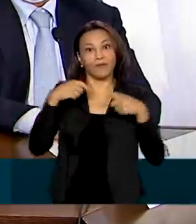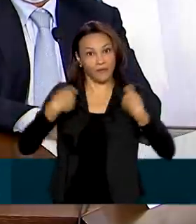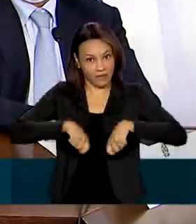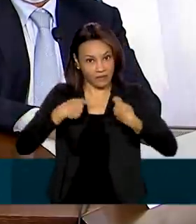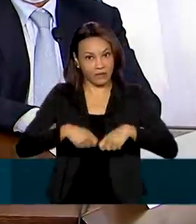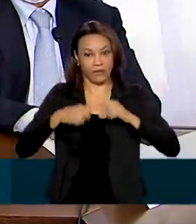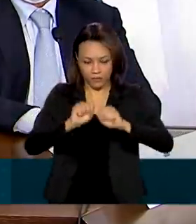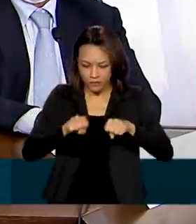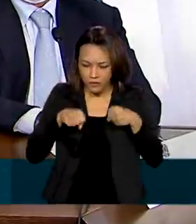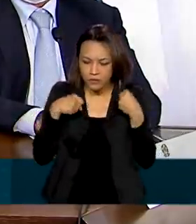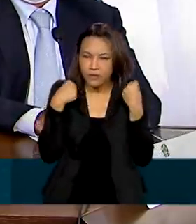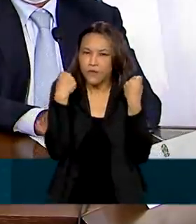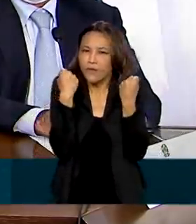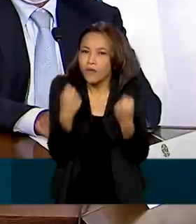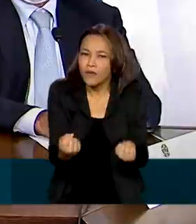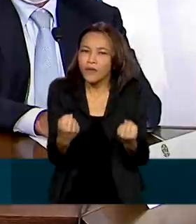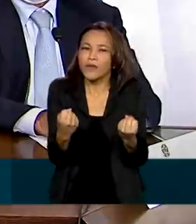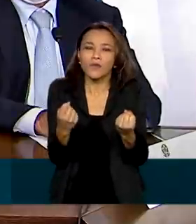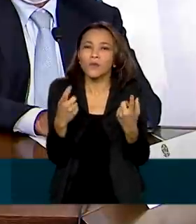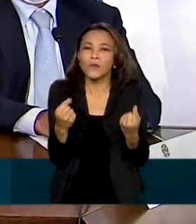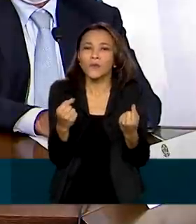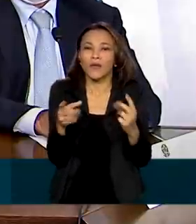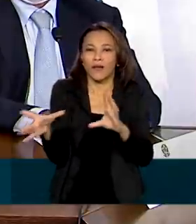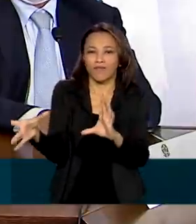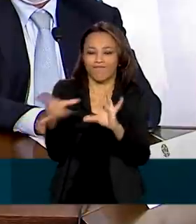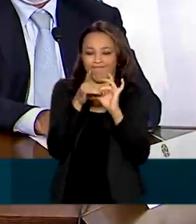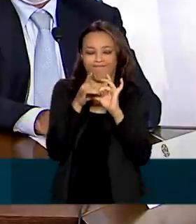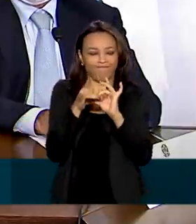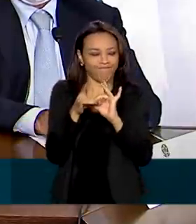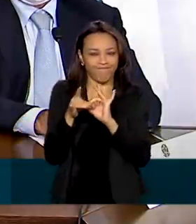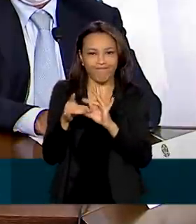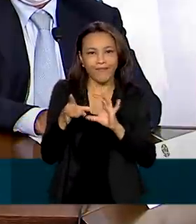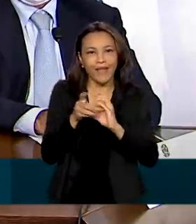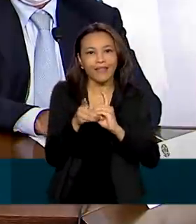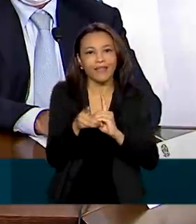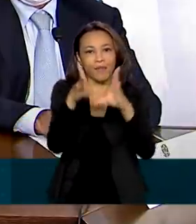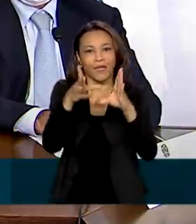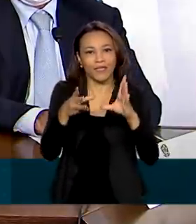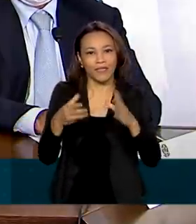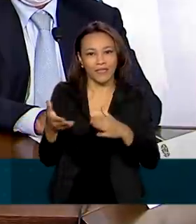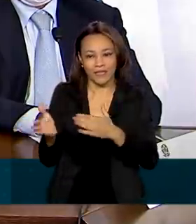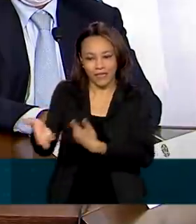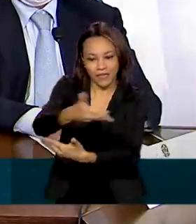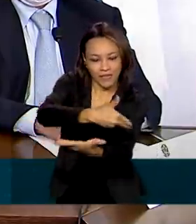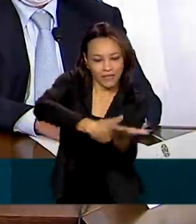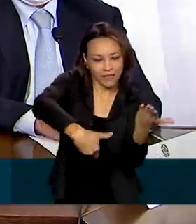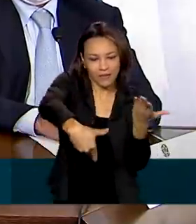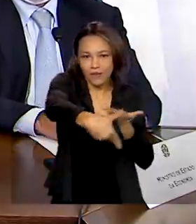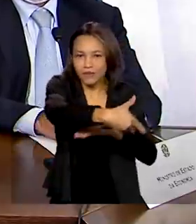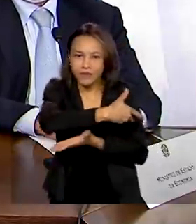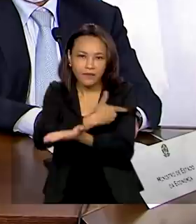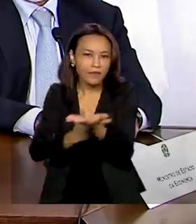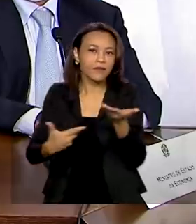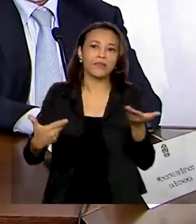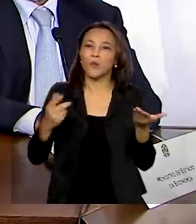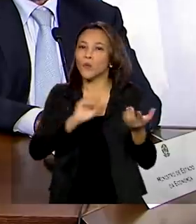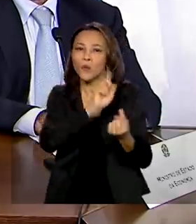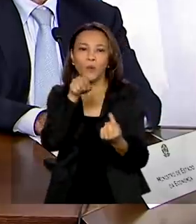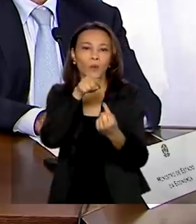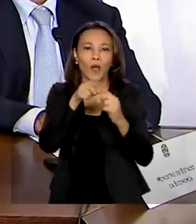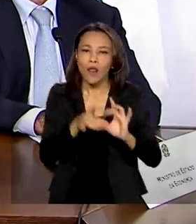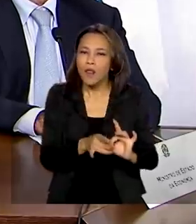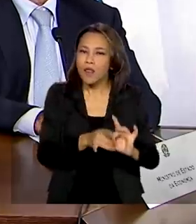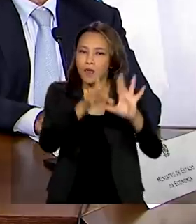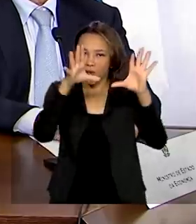ainda mais a natureza democrática do Mercosul e atuar de forma proativa em favor da liberdade